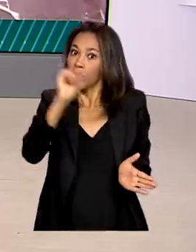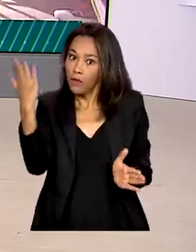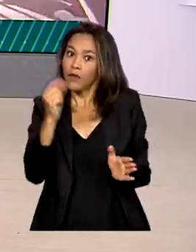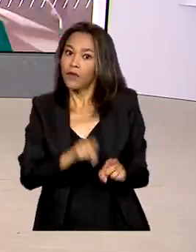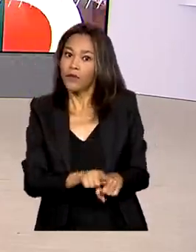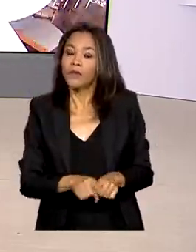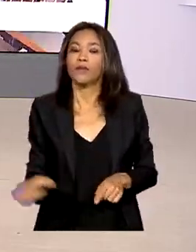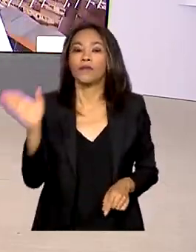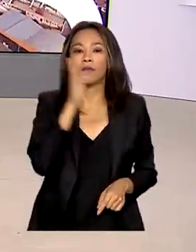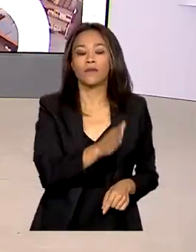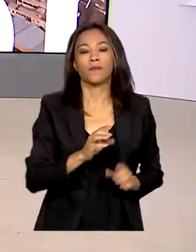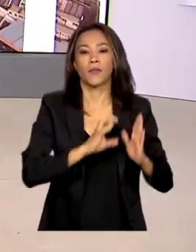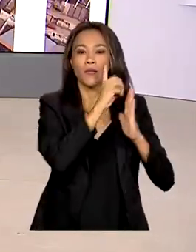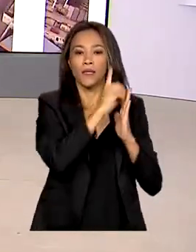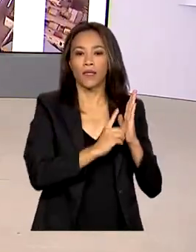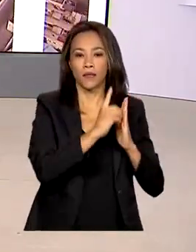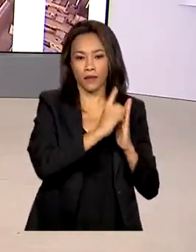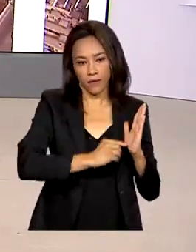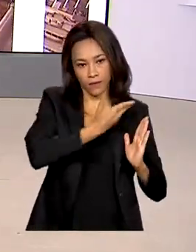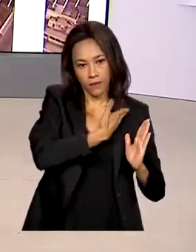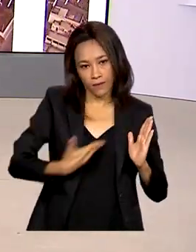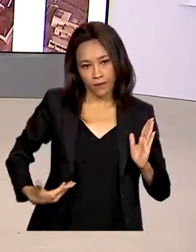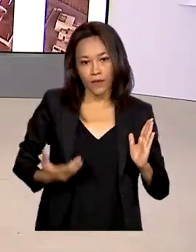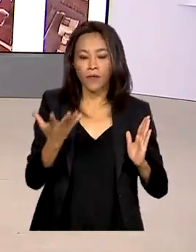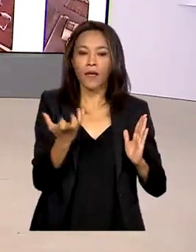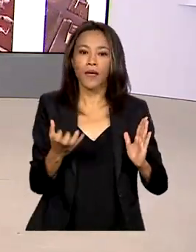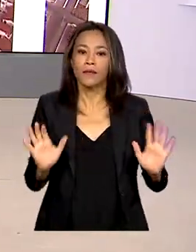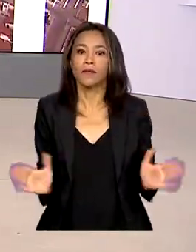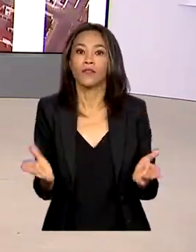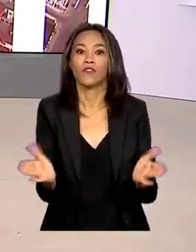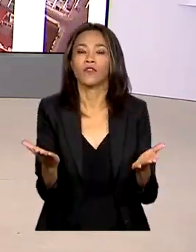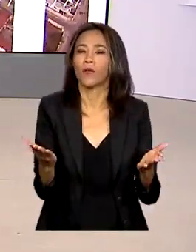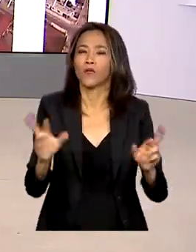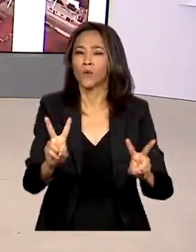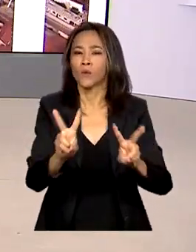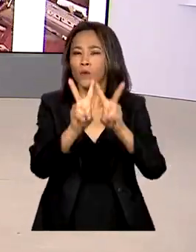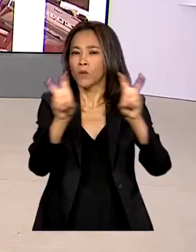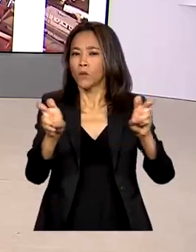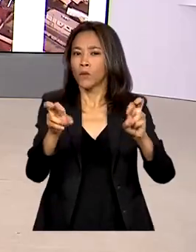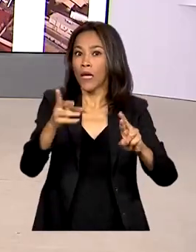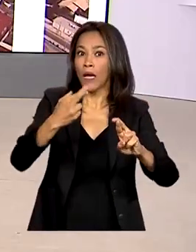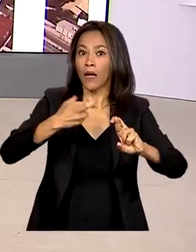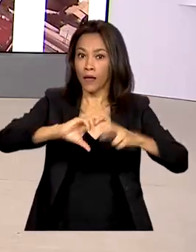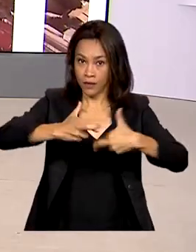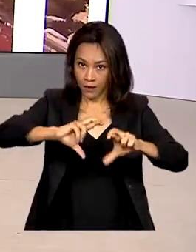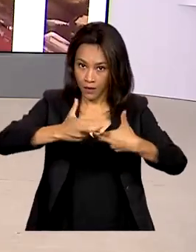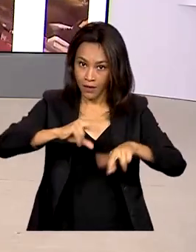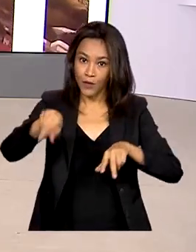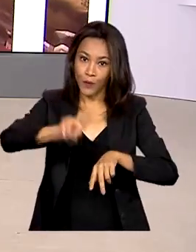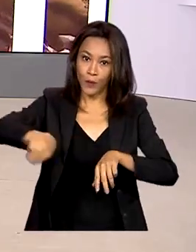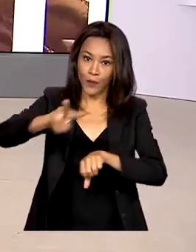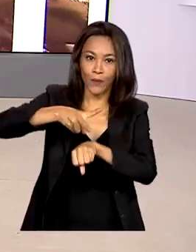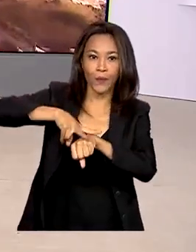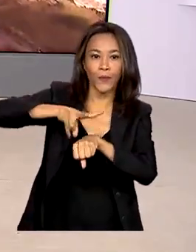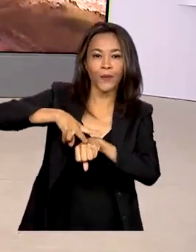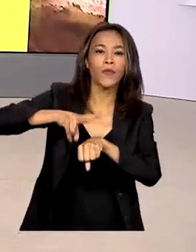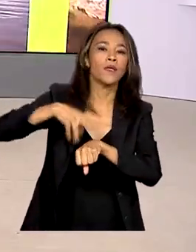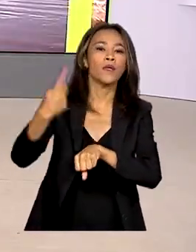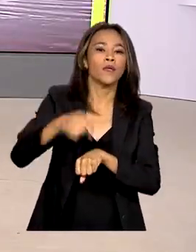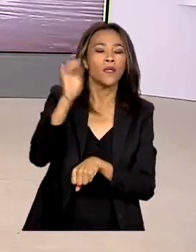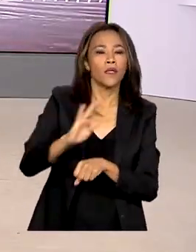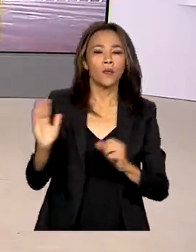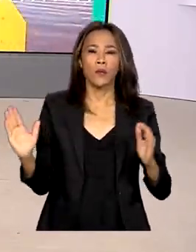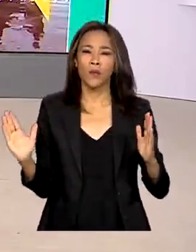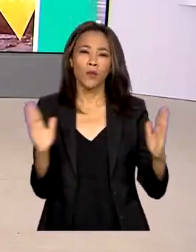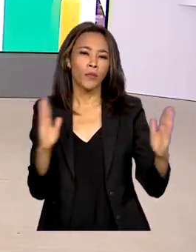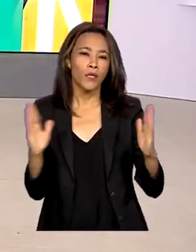Um decreto do governo quer incentivar a reciclagem e o reuso do vidro no Brasil. O objetivo é que, em 10 anos,